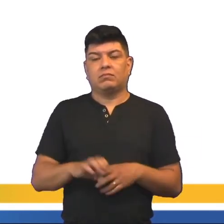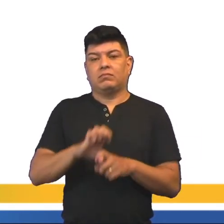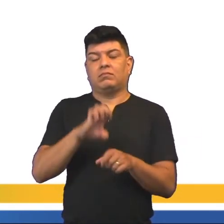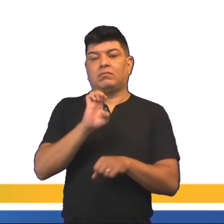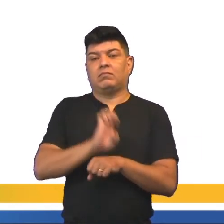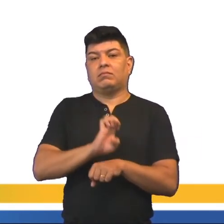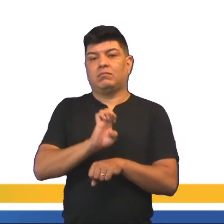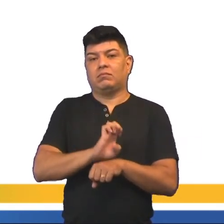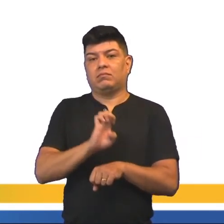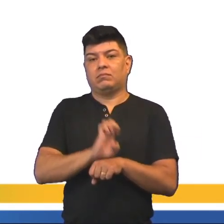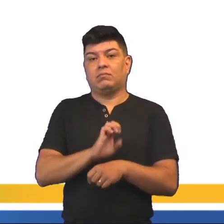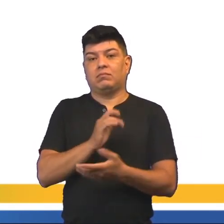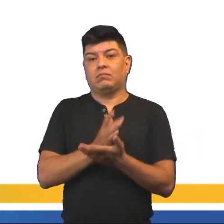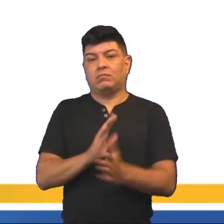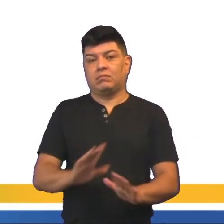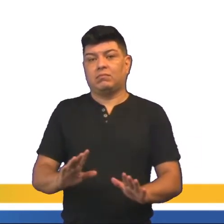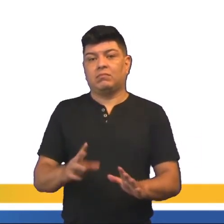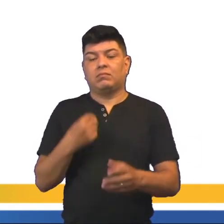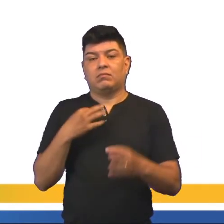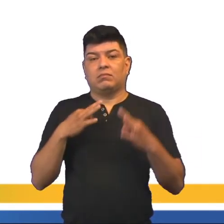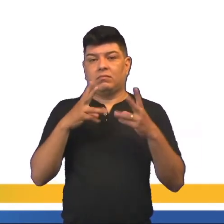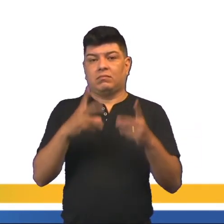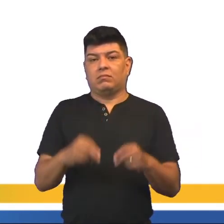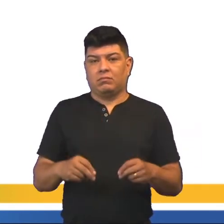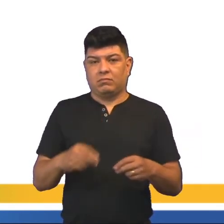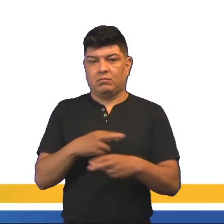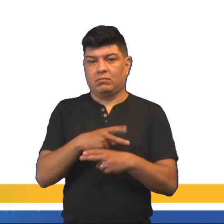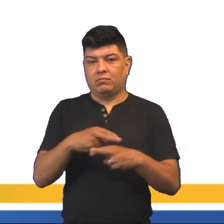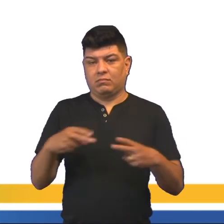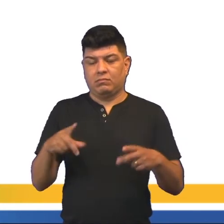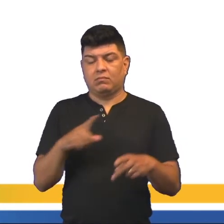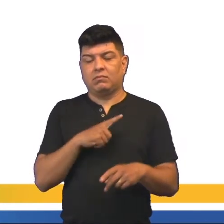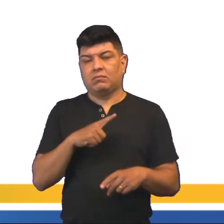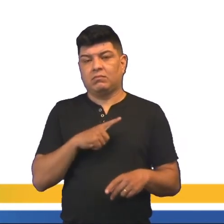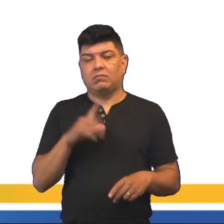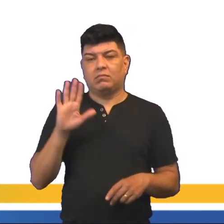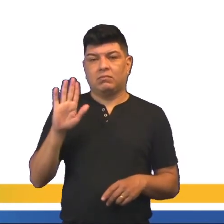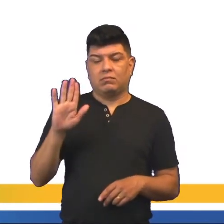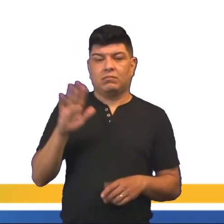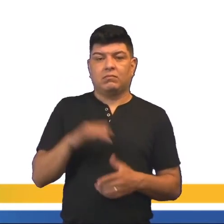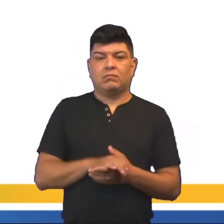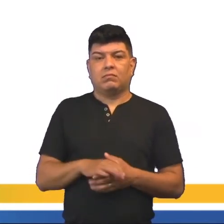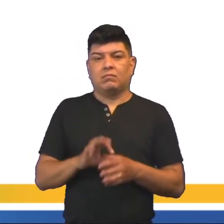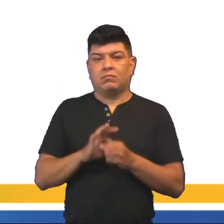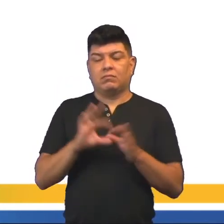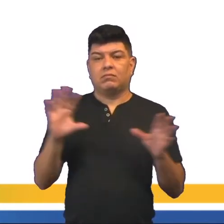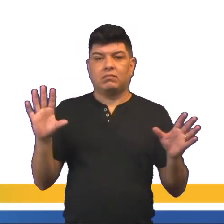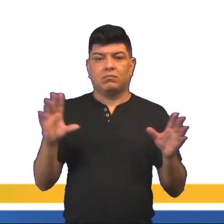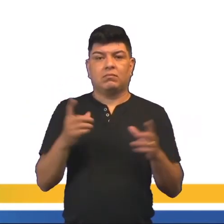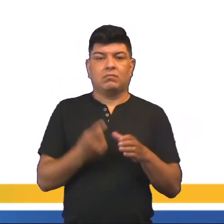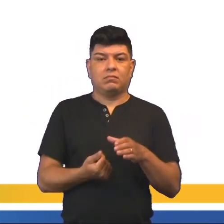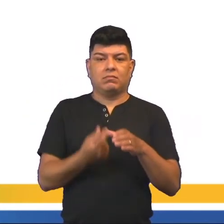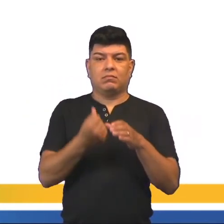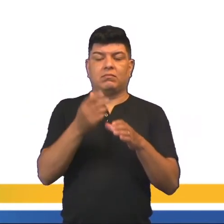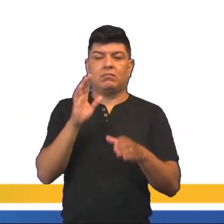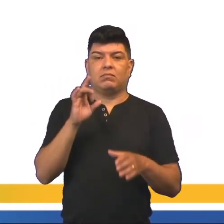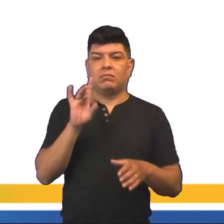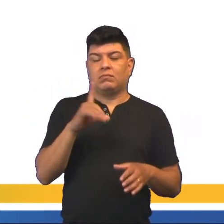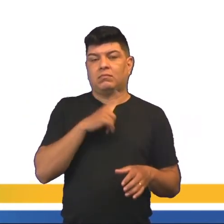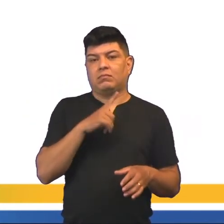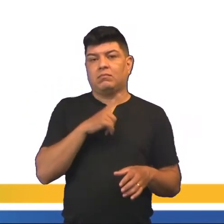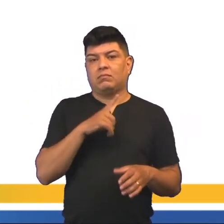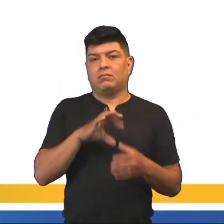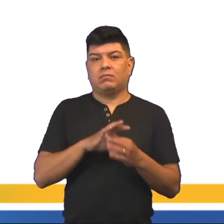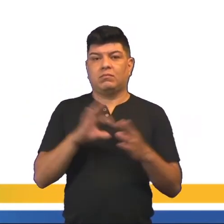Estado acaba assumindo todos os meios de produção e lá no liberalismo, no capitalismo, a gente tem